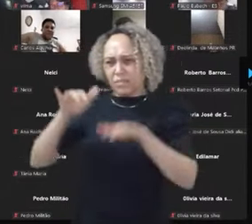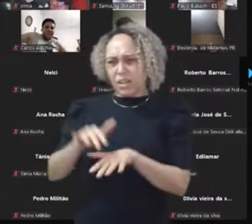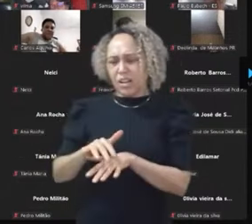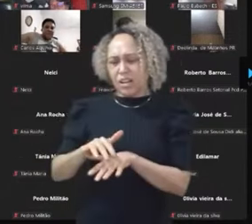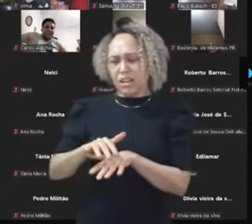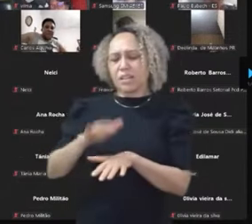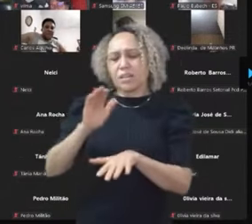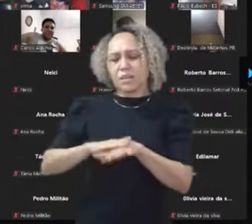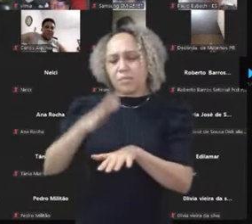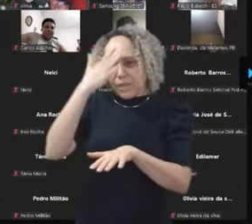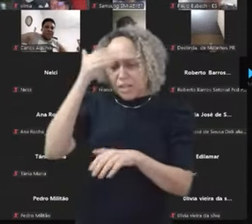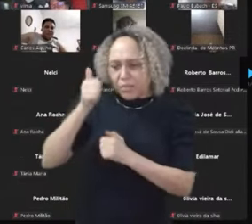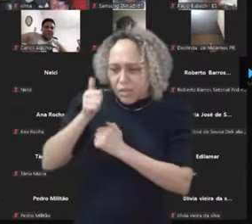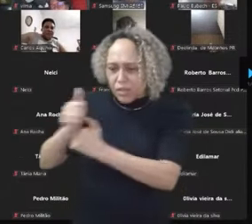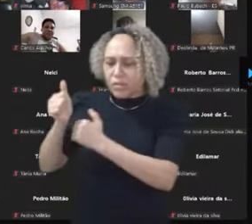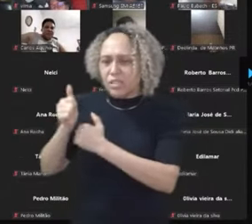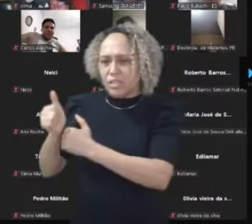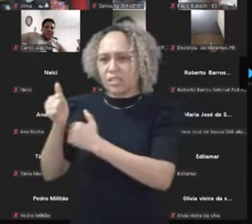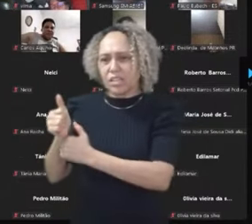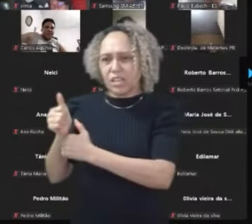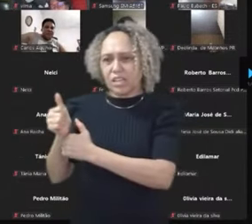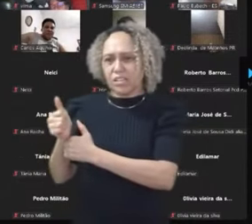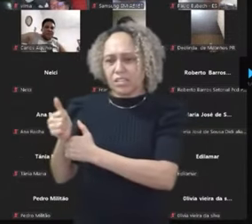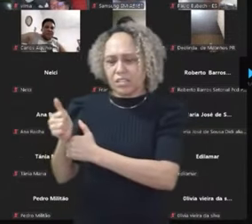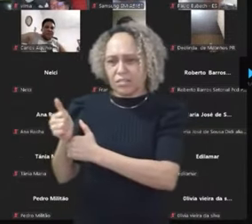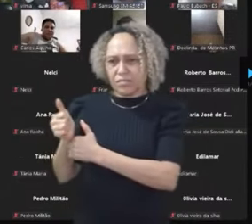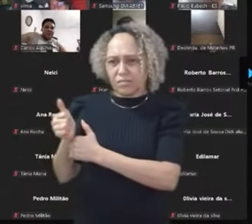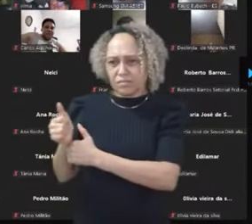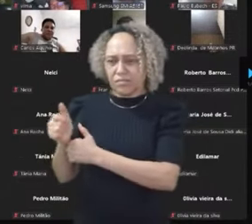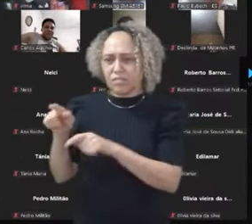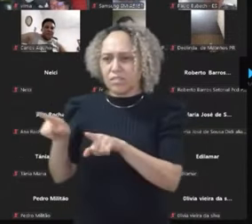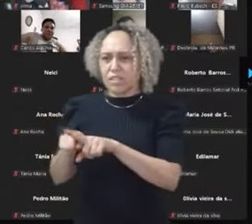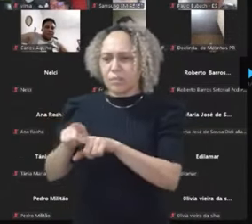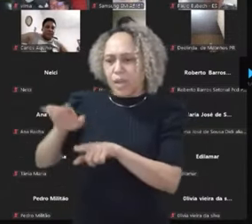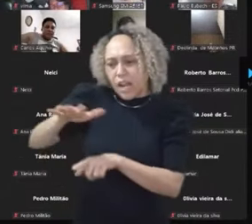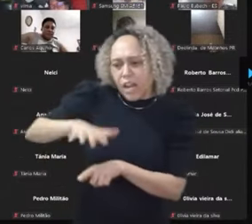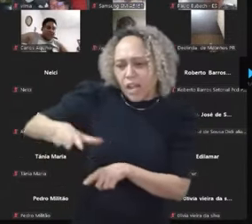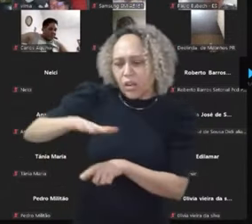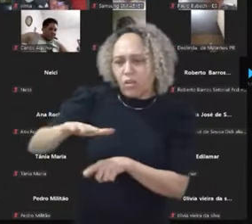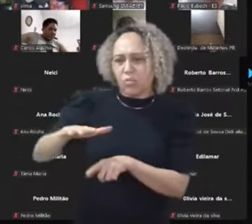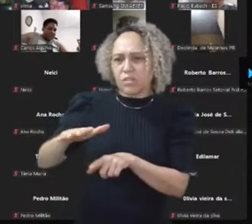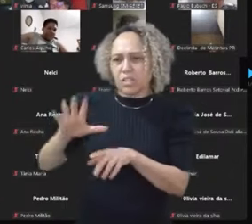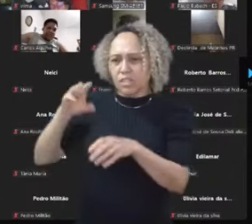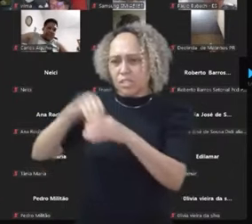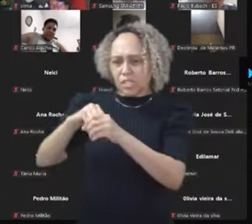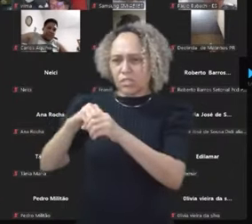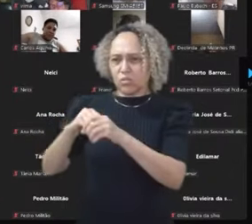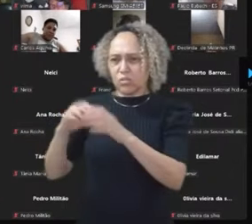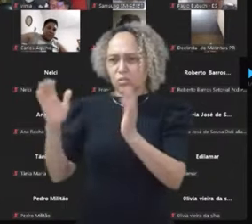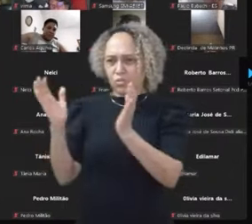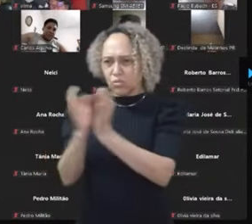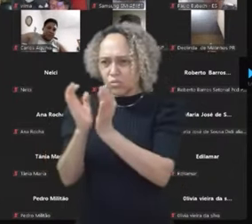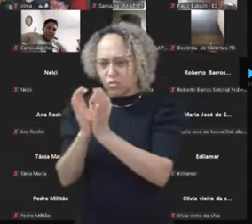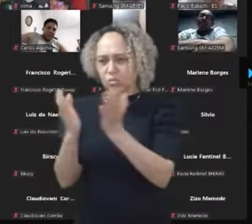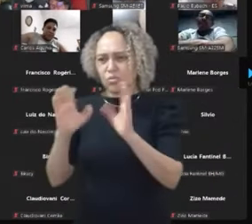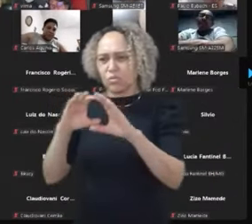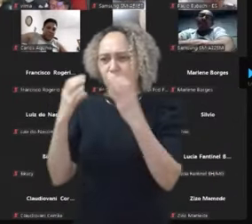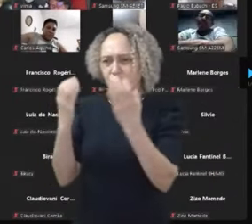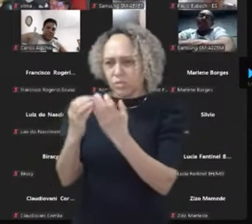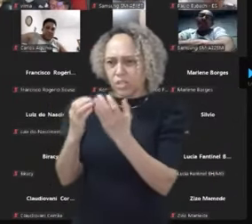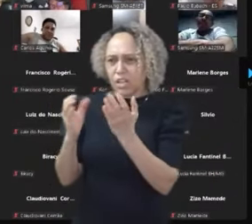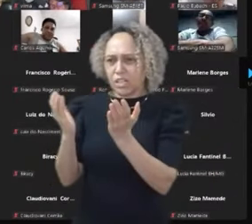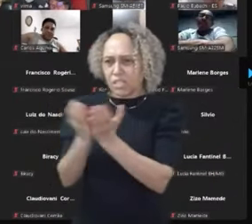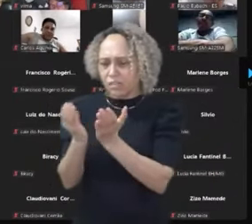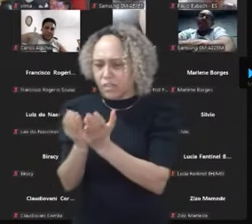seguidores. Eles têm ali vários no segmento ali da comunidade evangélica. Eles têm na comunidade gamer. Então eles veem